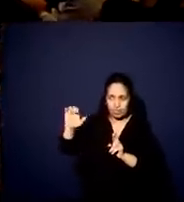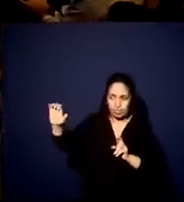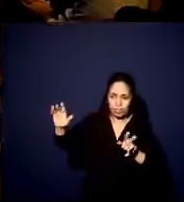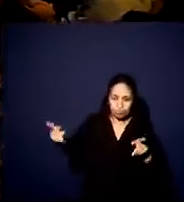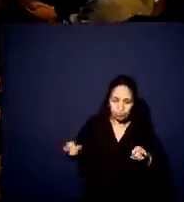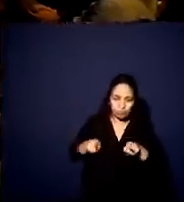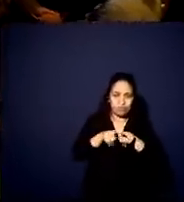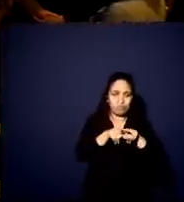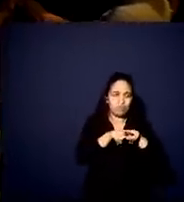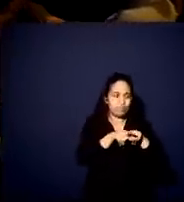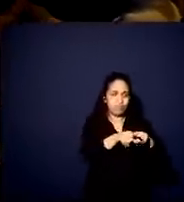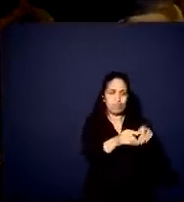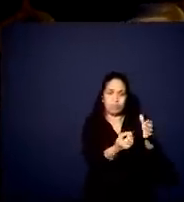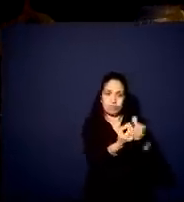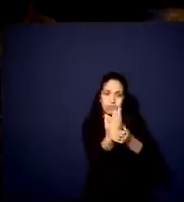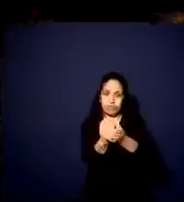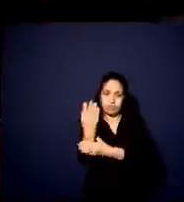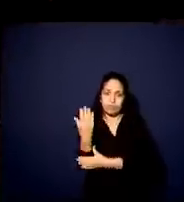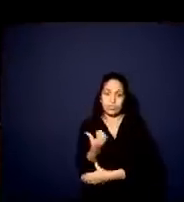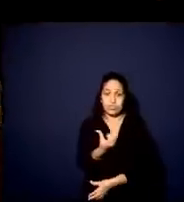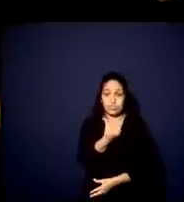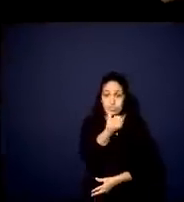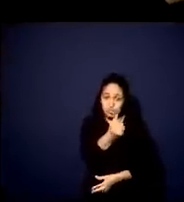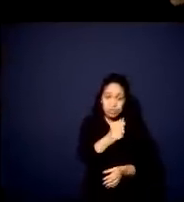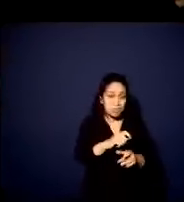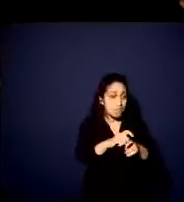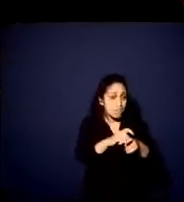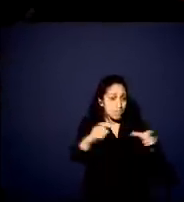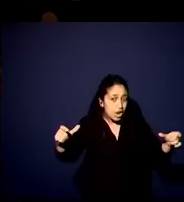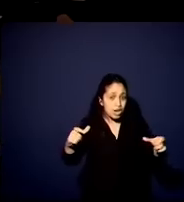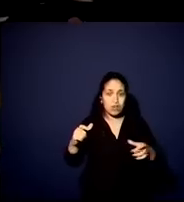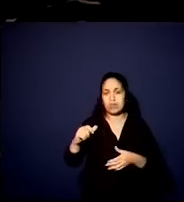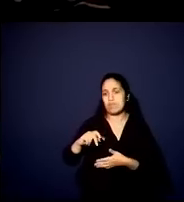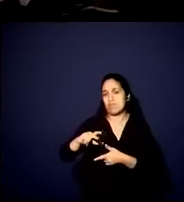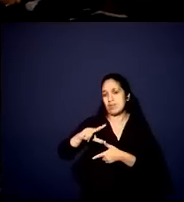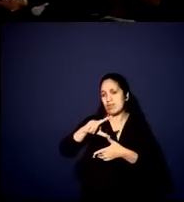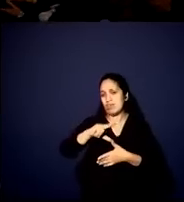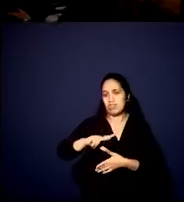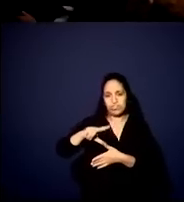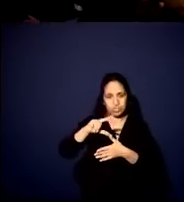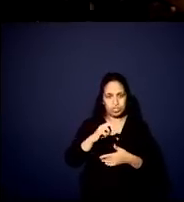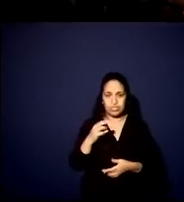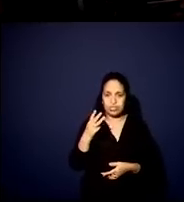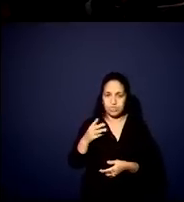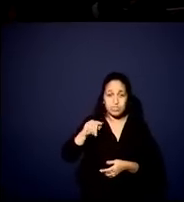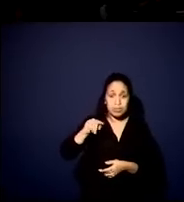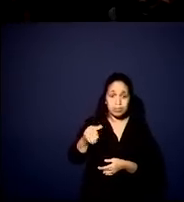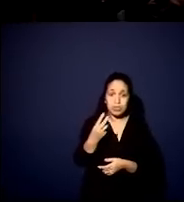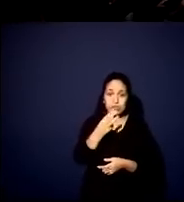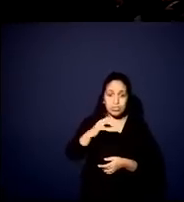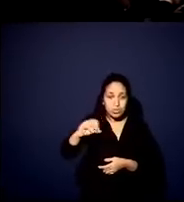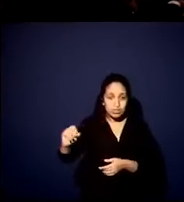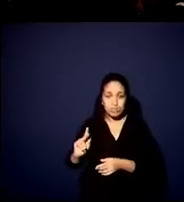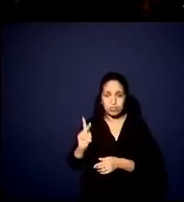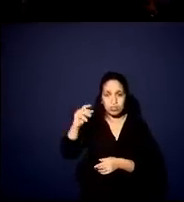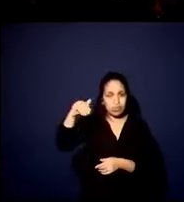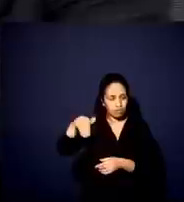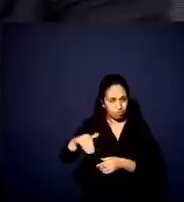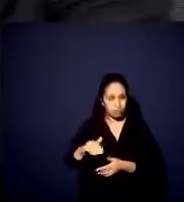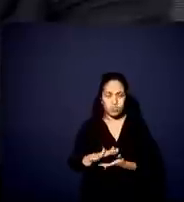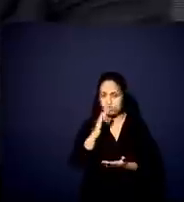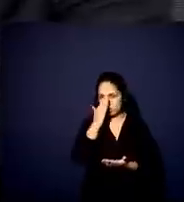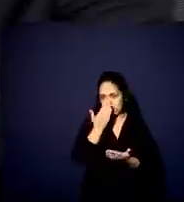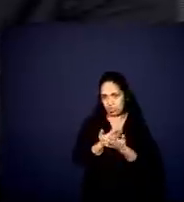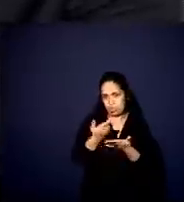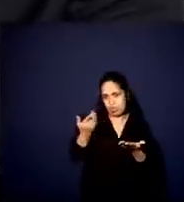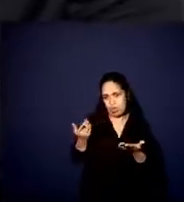criamos seis grandes lotes, são os maiores da América Latina, 3.300 quilômetros, então, a gente acredita que agora, com o novo